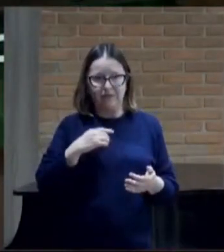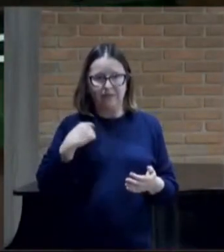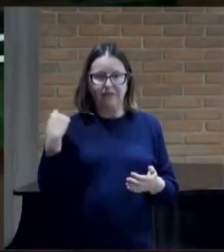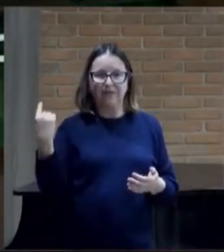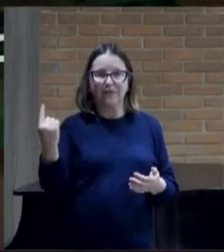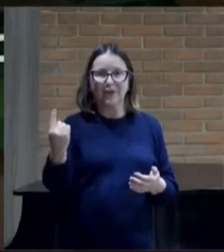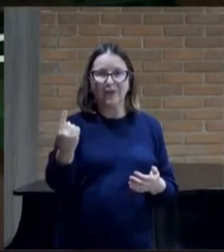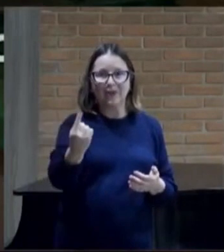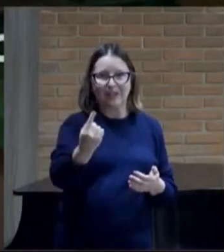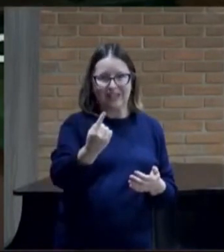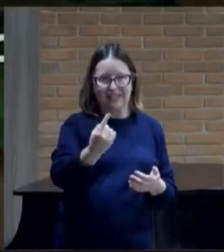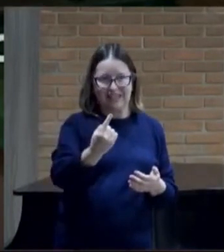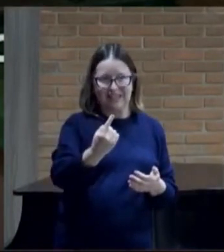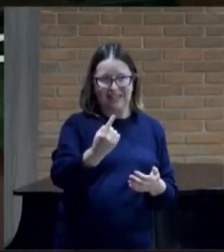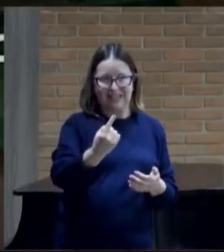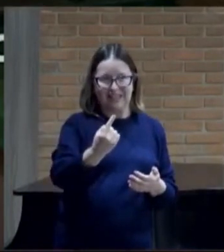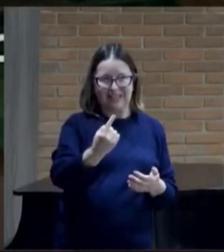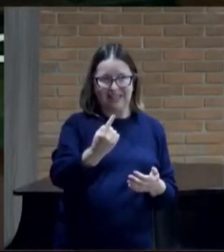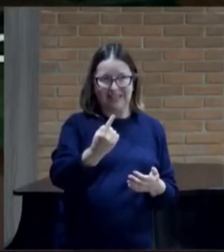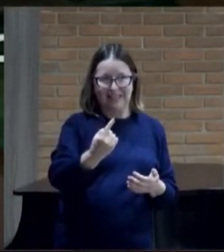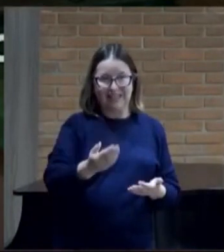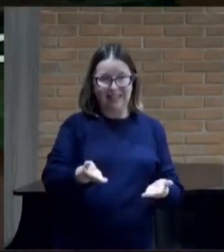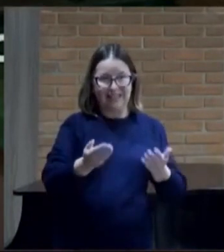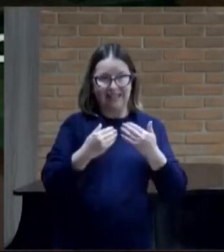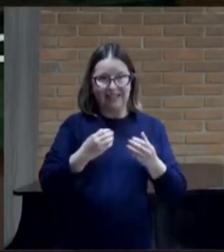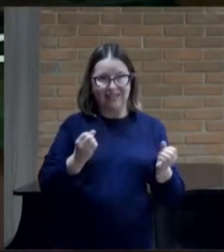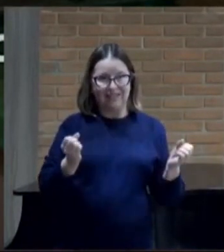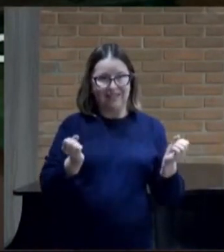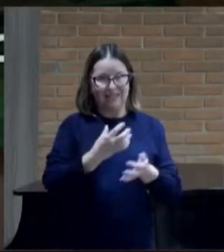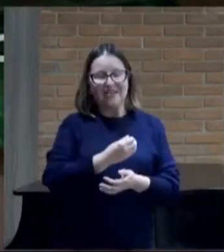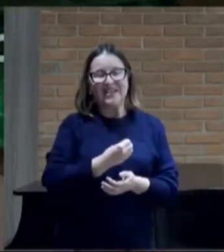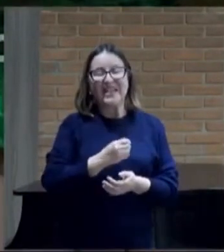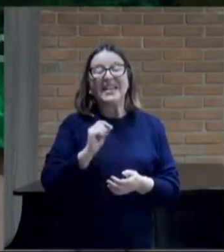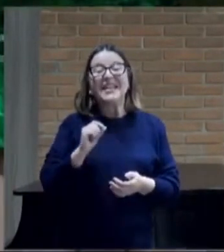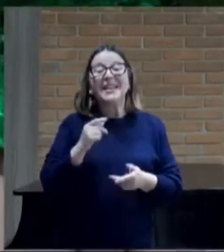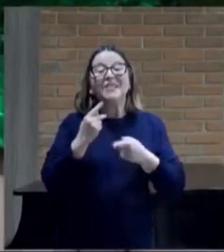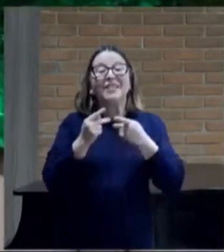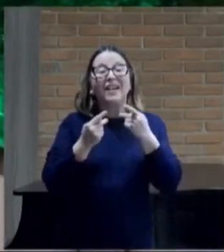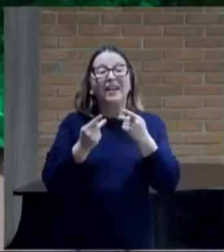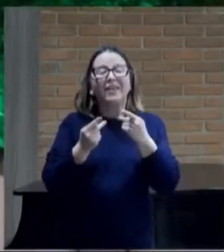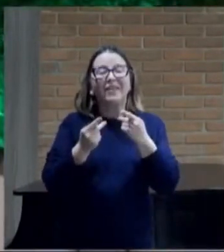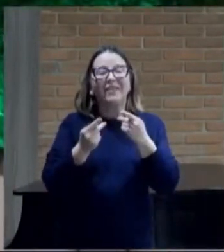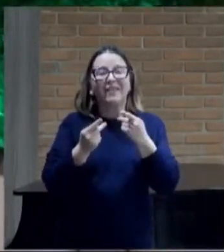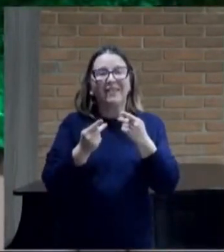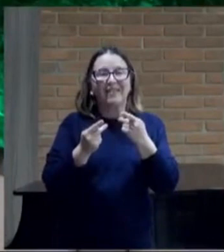Nos regenerou Quem está dizendo isto? Pedro